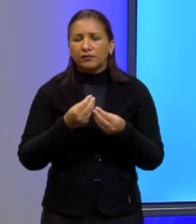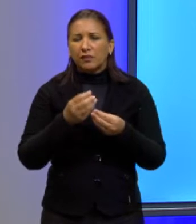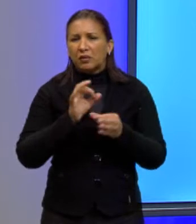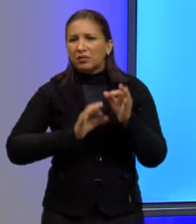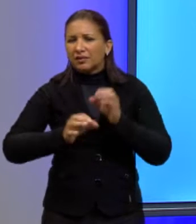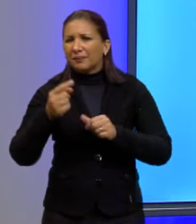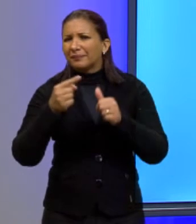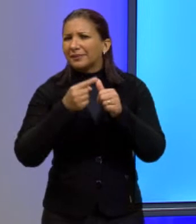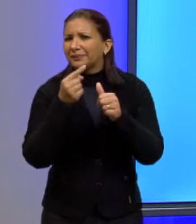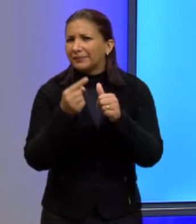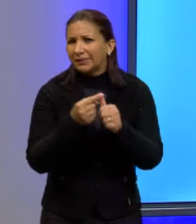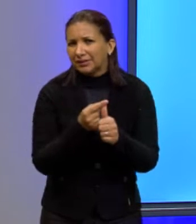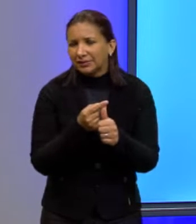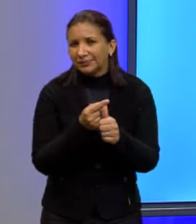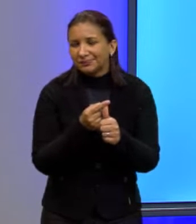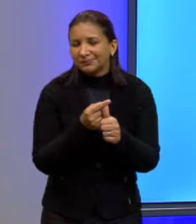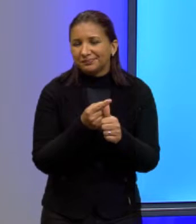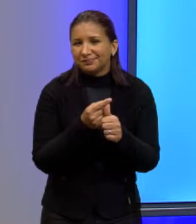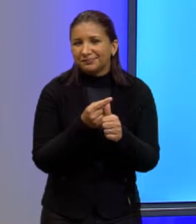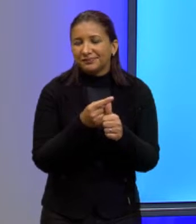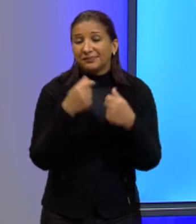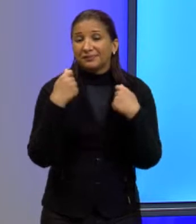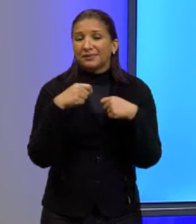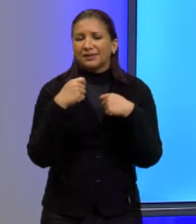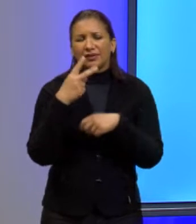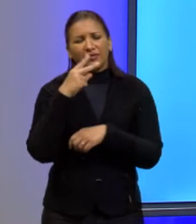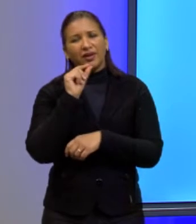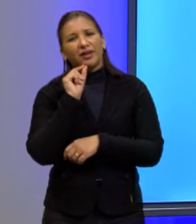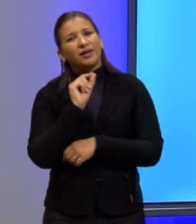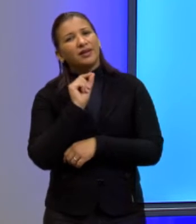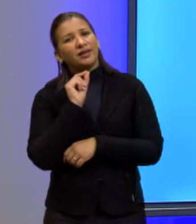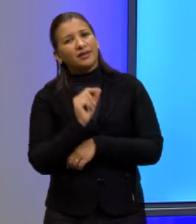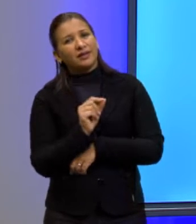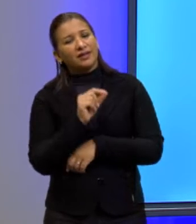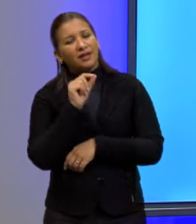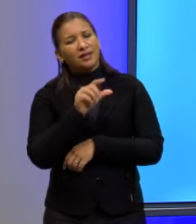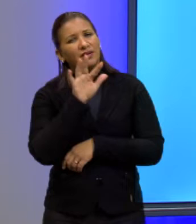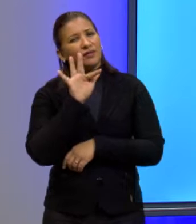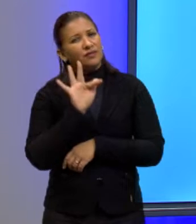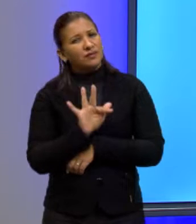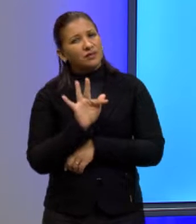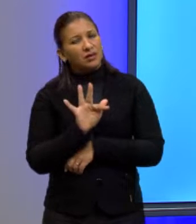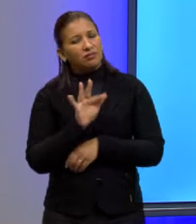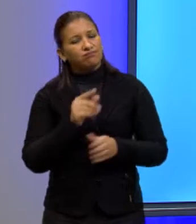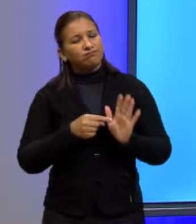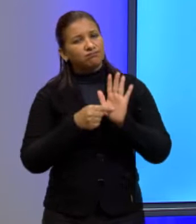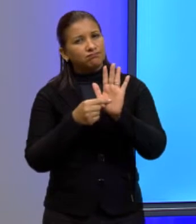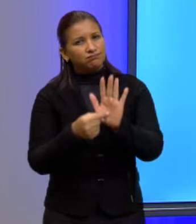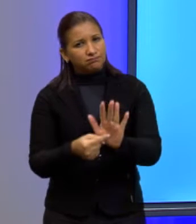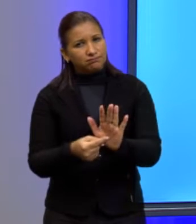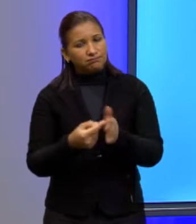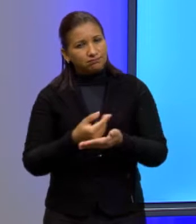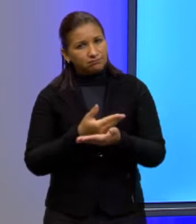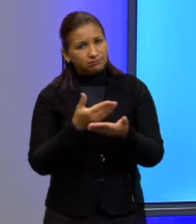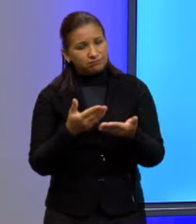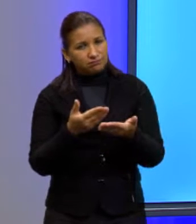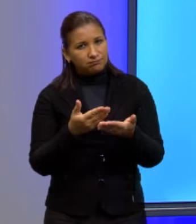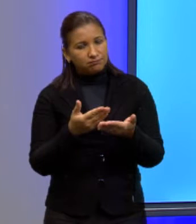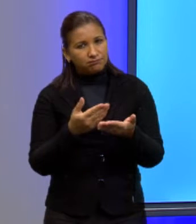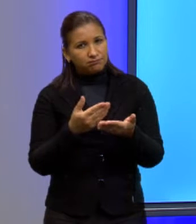Então, primeiramente, a gente tem que ver que essa função fornecida pela